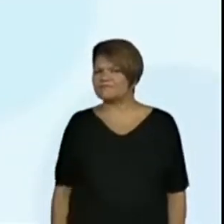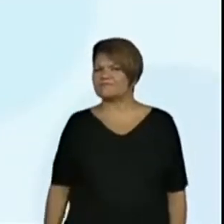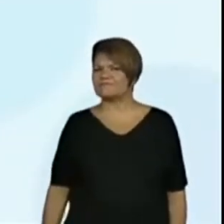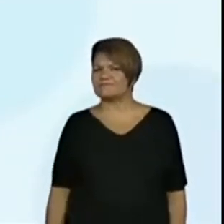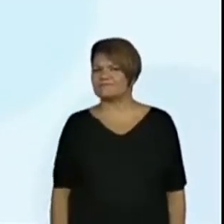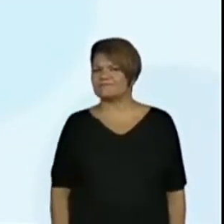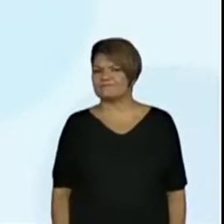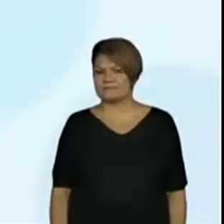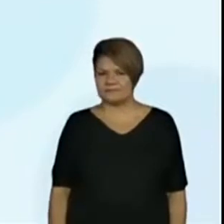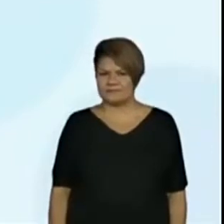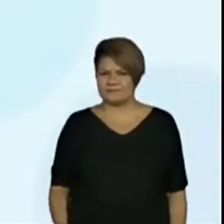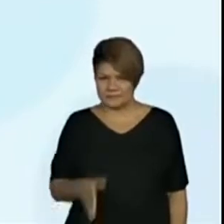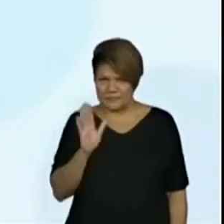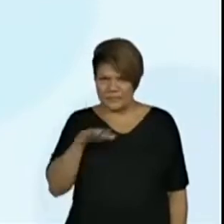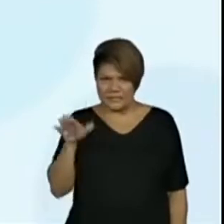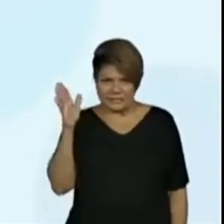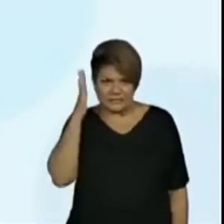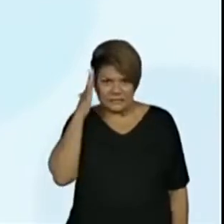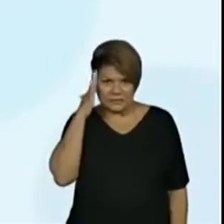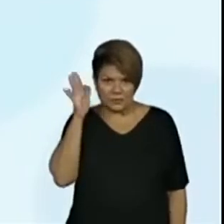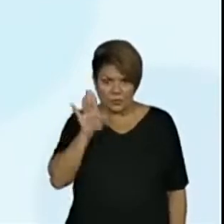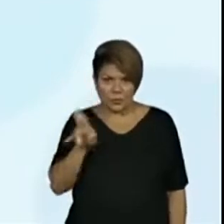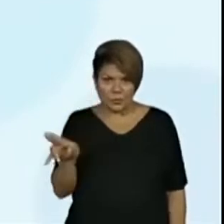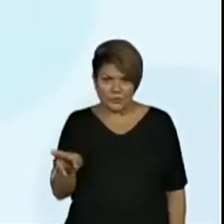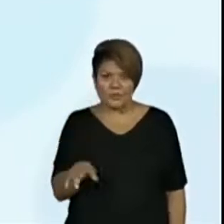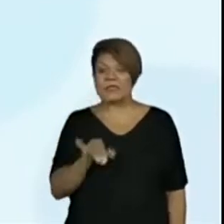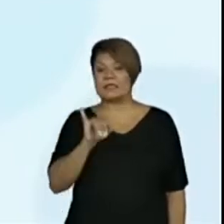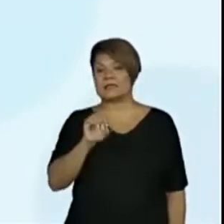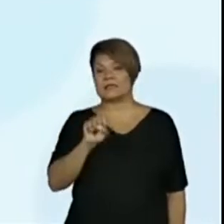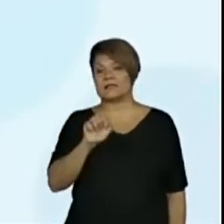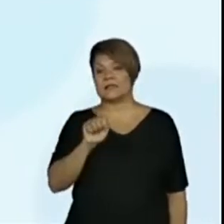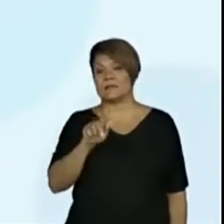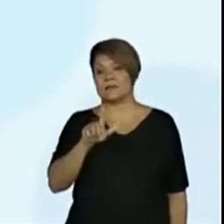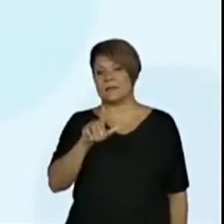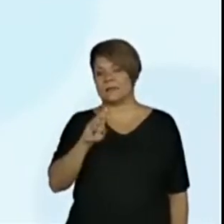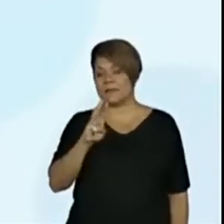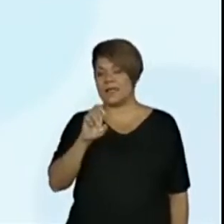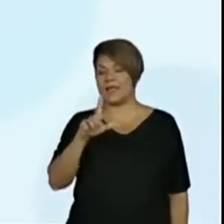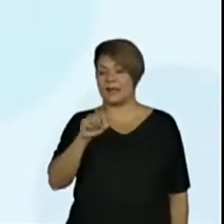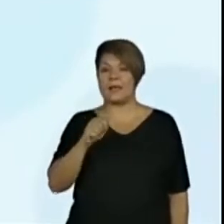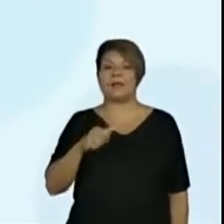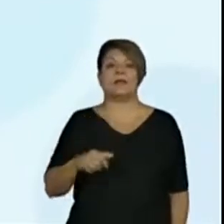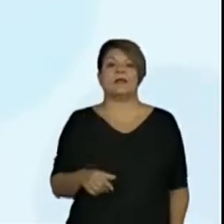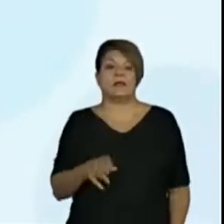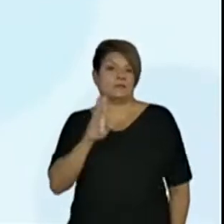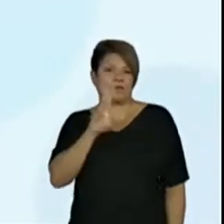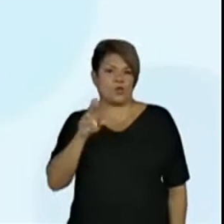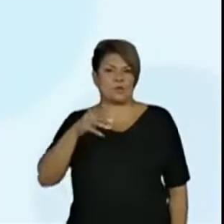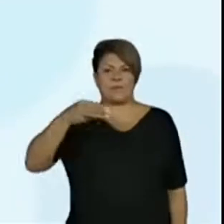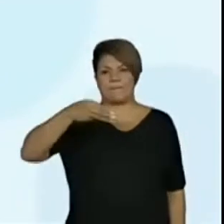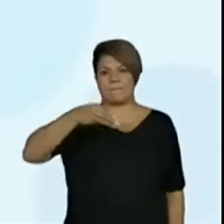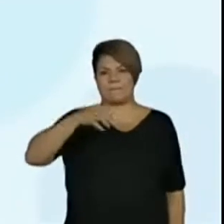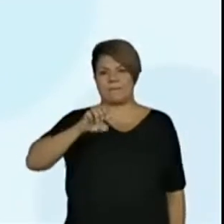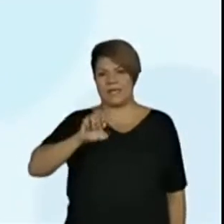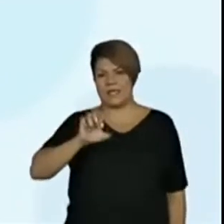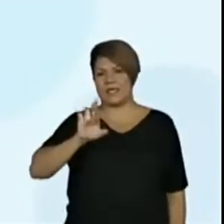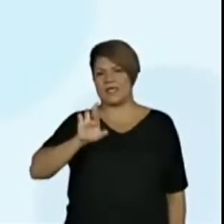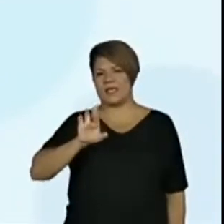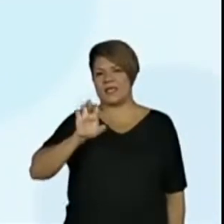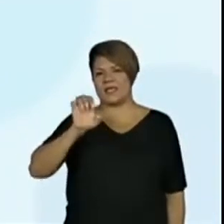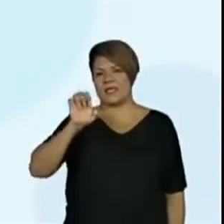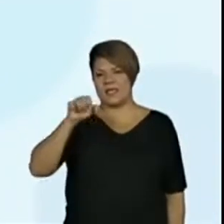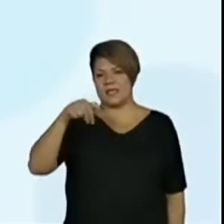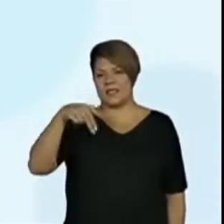As crianças sabem o nome? Isabela disse merendeira, Giovana. Isso mesmo. A